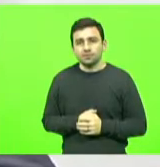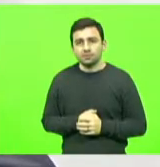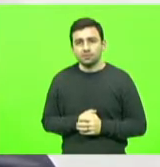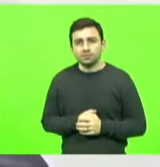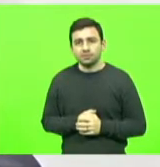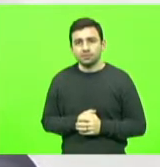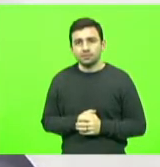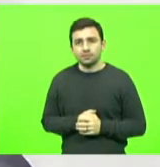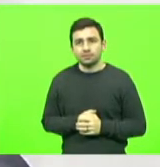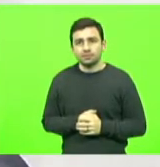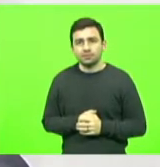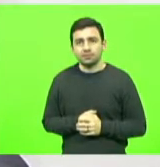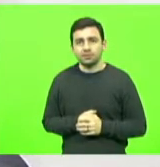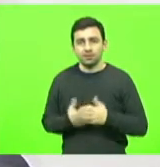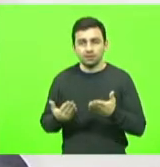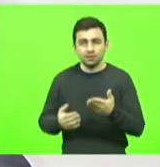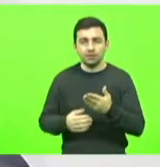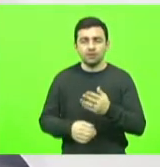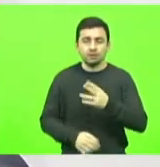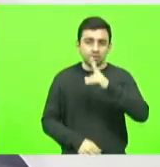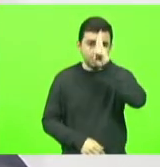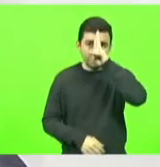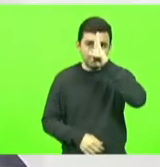o ensino médio no Brasil